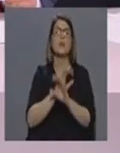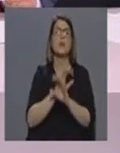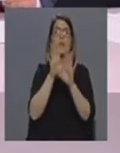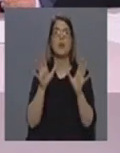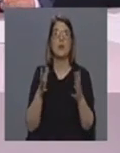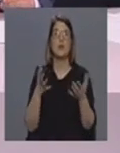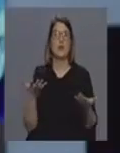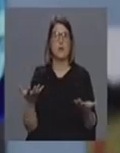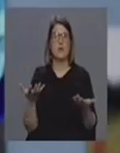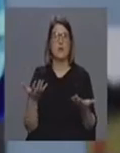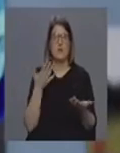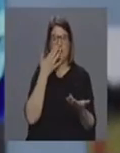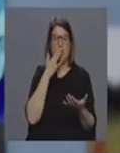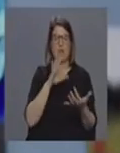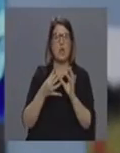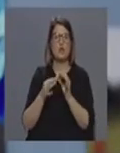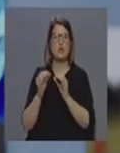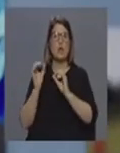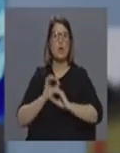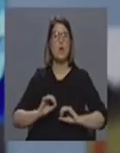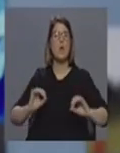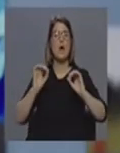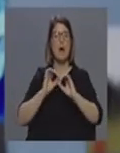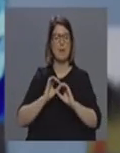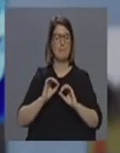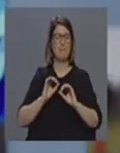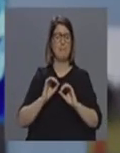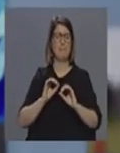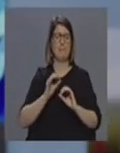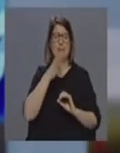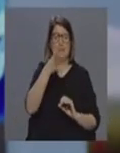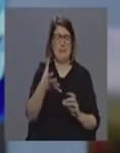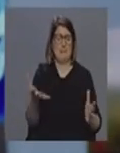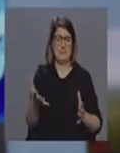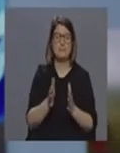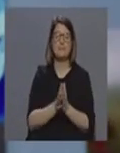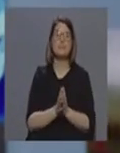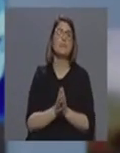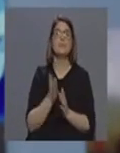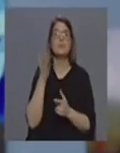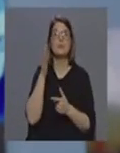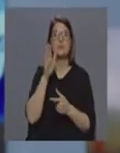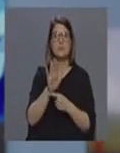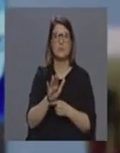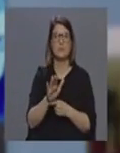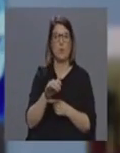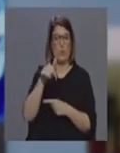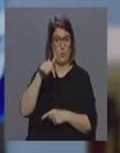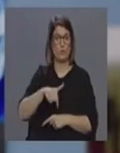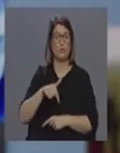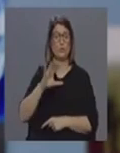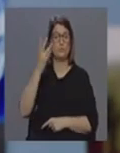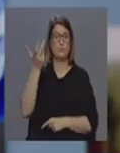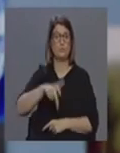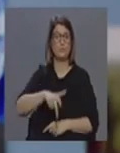senão entanto não fazia sentido depois também transmiti-la não é? dou-lhe um exemplo até muito concreto que aconteceu durante o dia de hoje